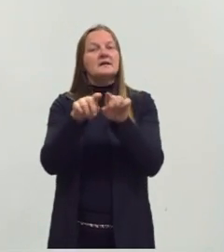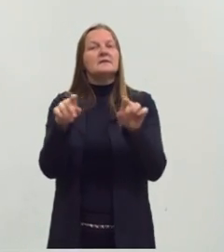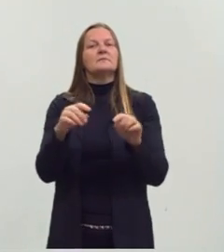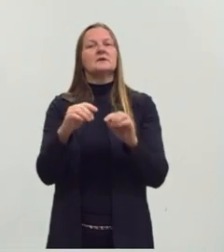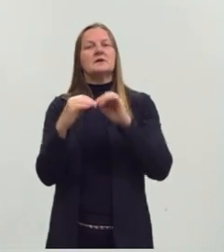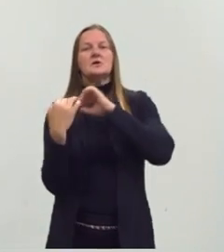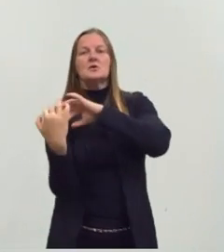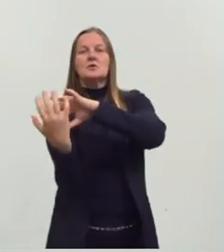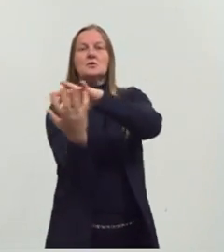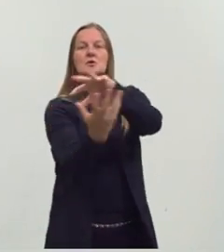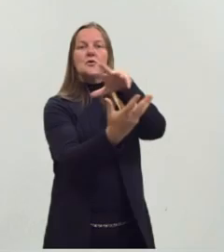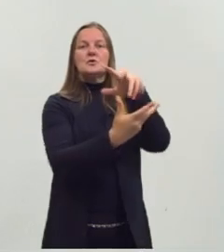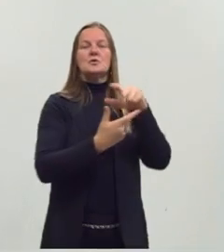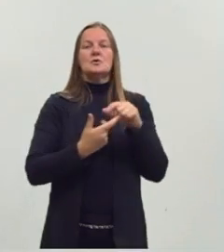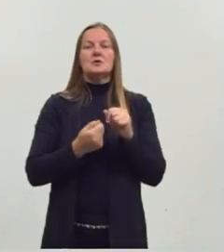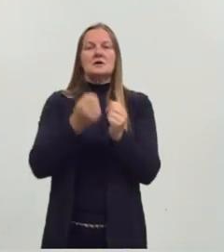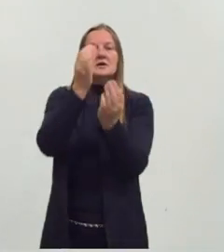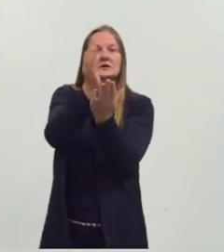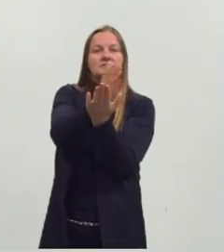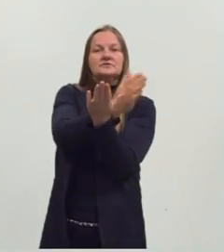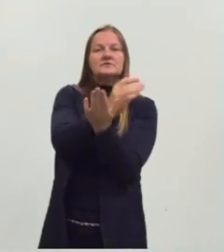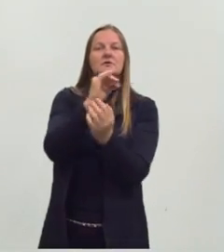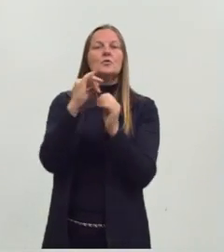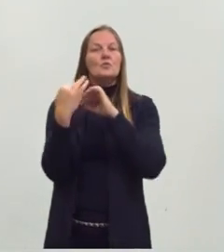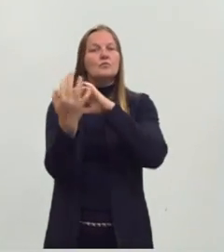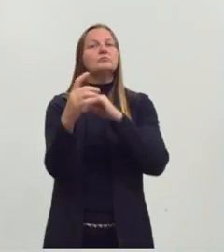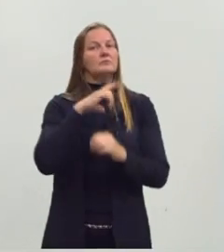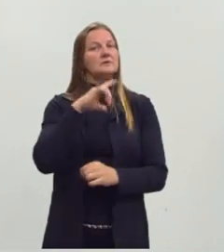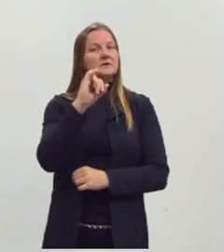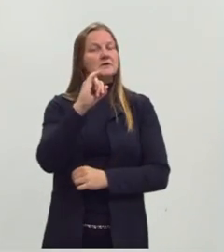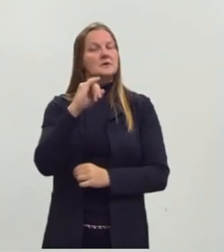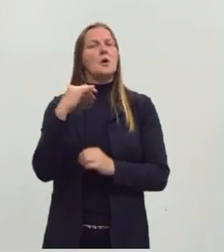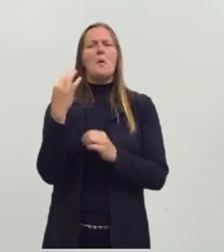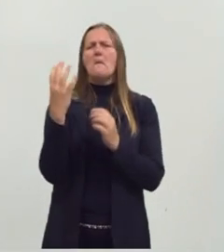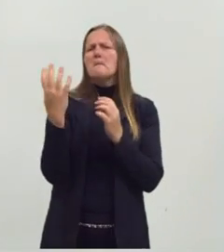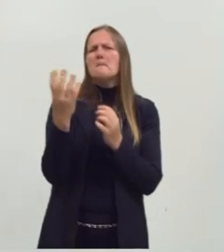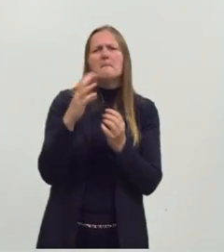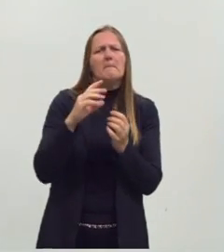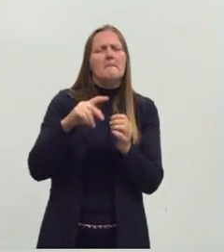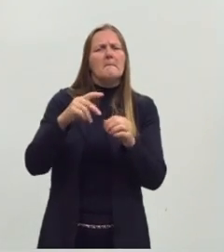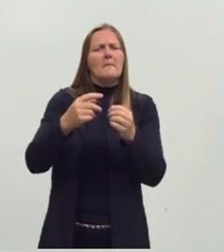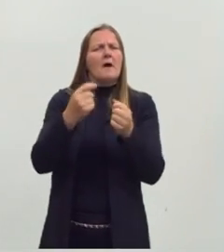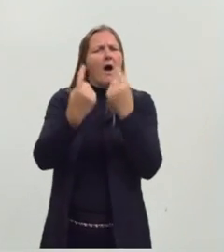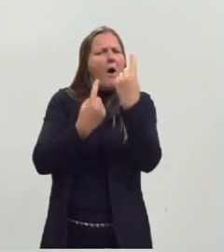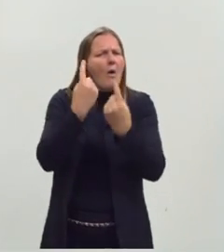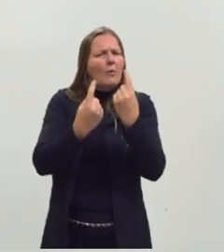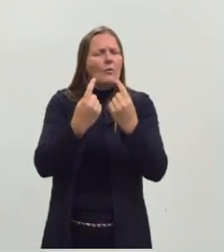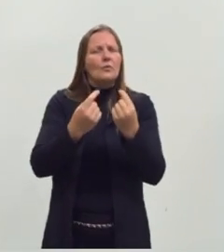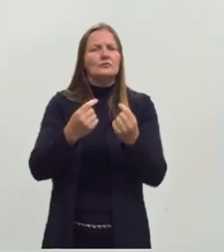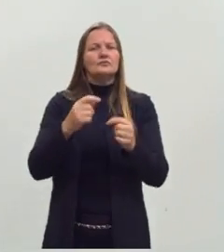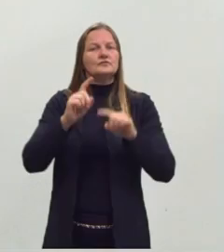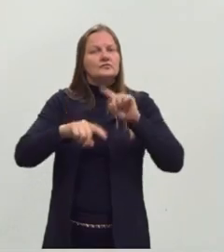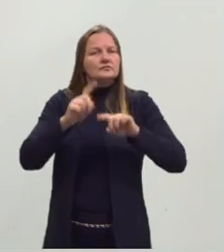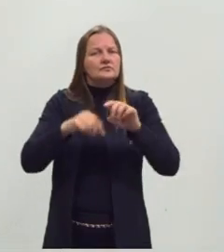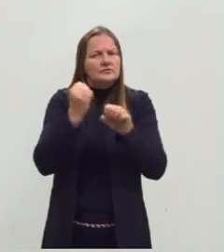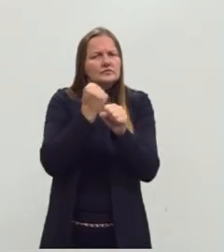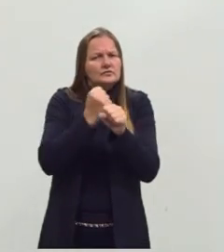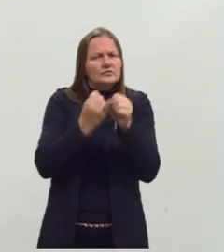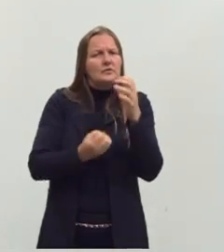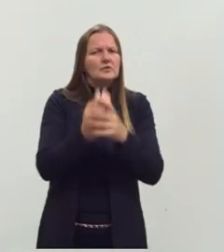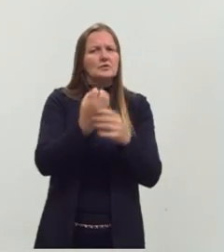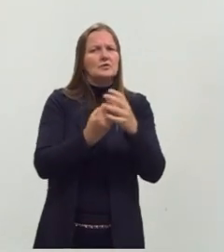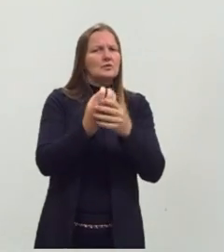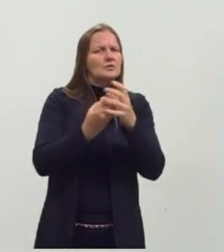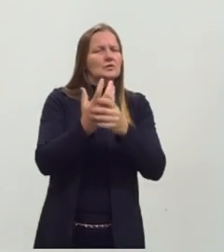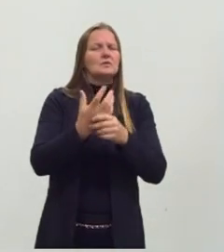do trabalho no capitalismo, em que alguns países produzem os bens primários, geram